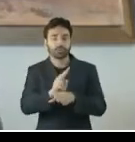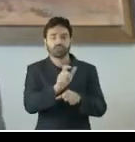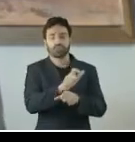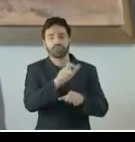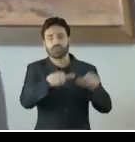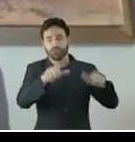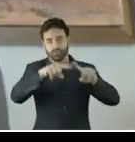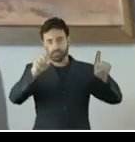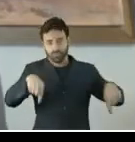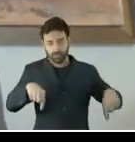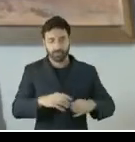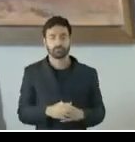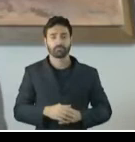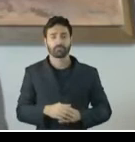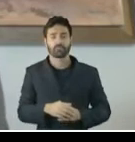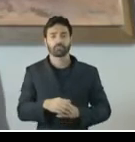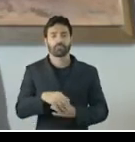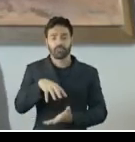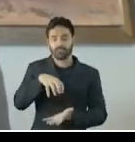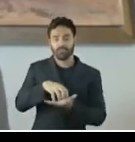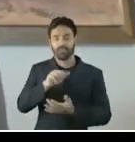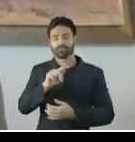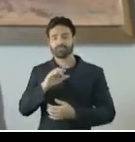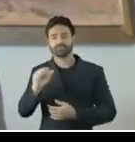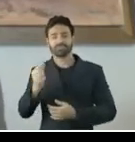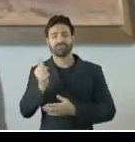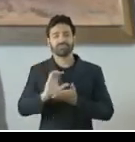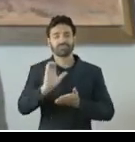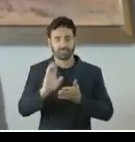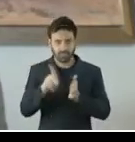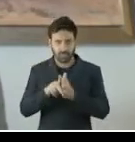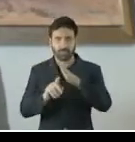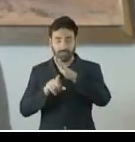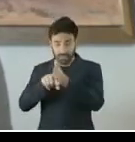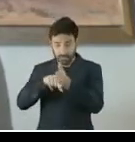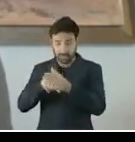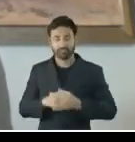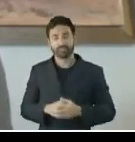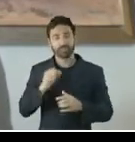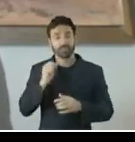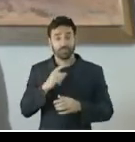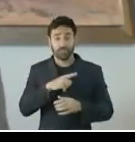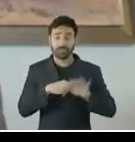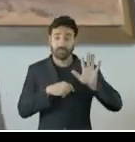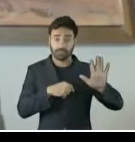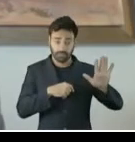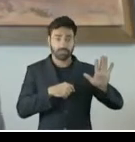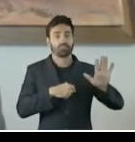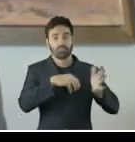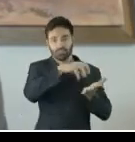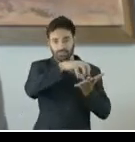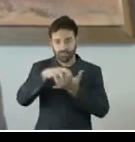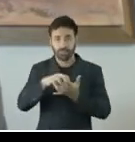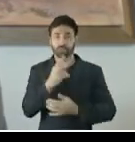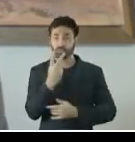Em relação às agências financiadoras de pesquisa, o GAL verificou que duas das cinco agências não possuíam orientações de como